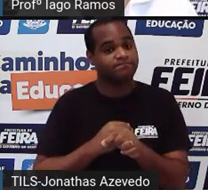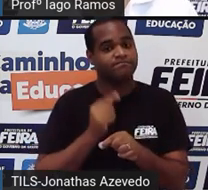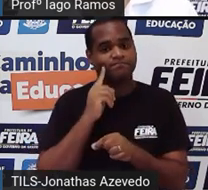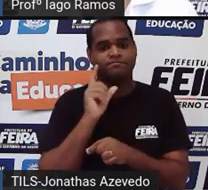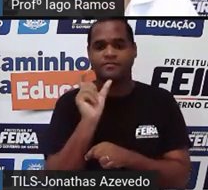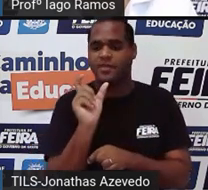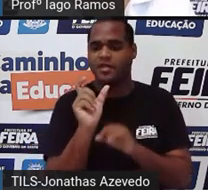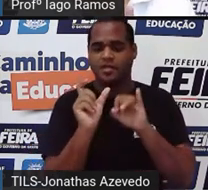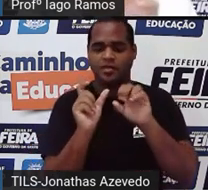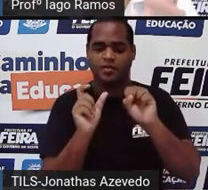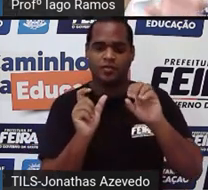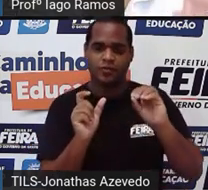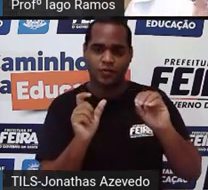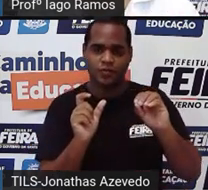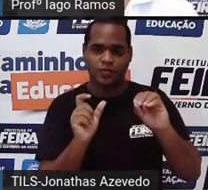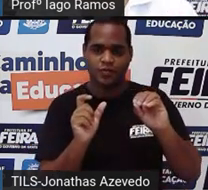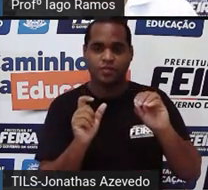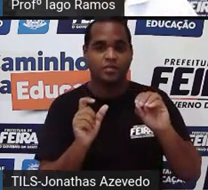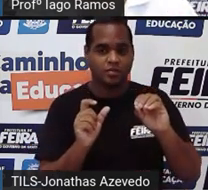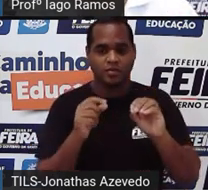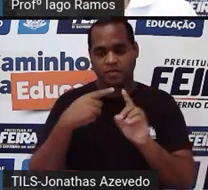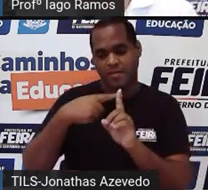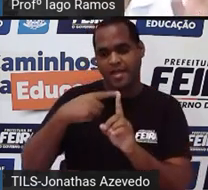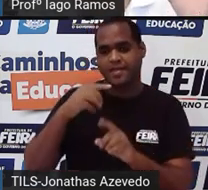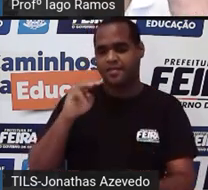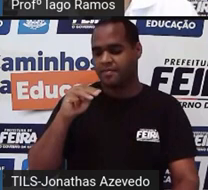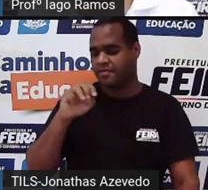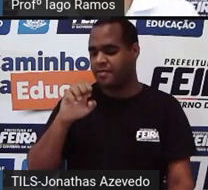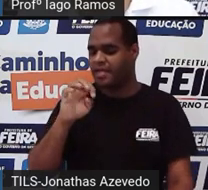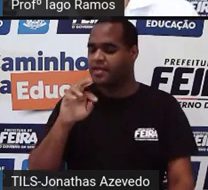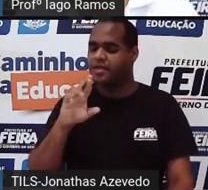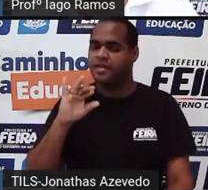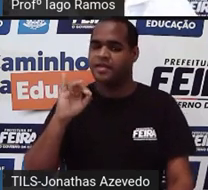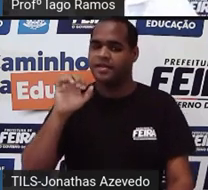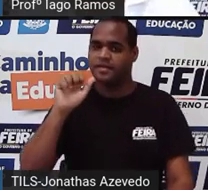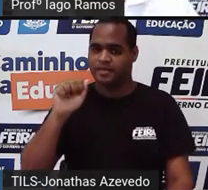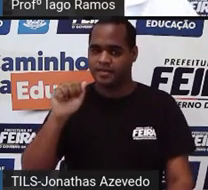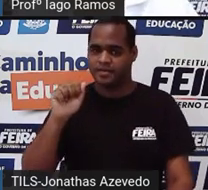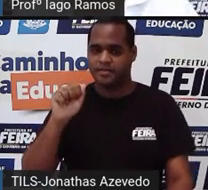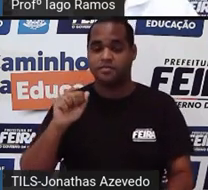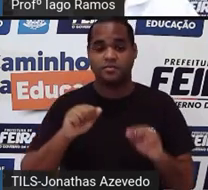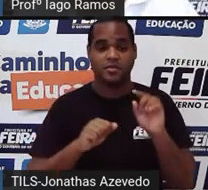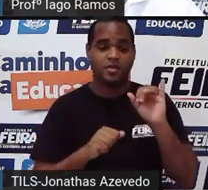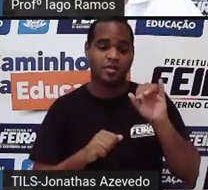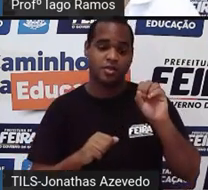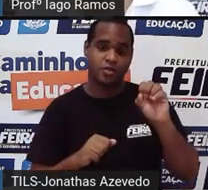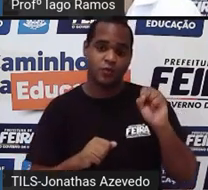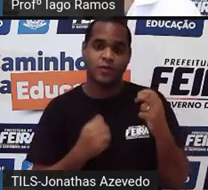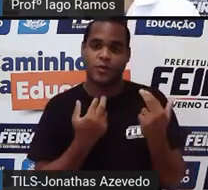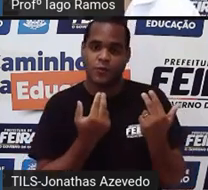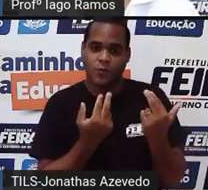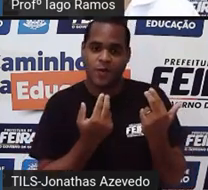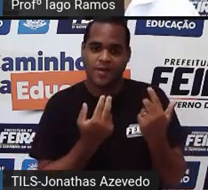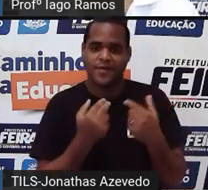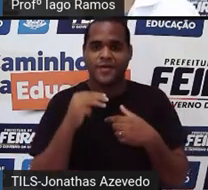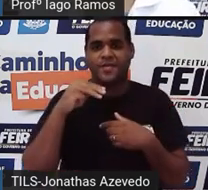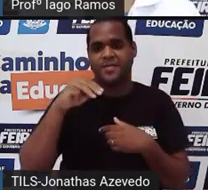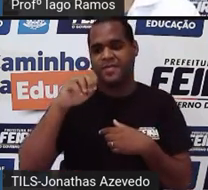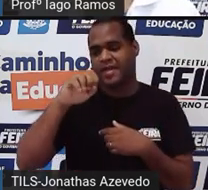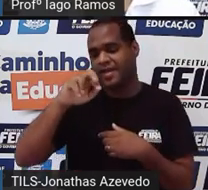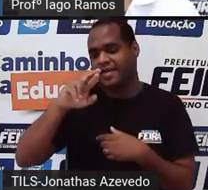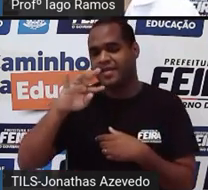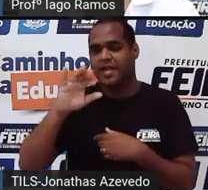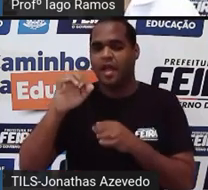palavra isometria e divido ela em duas partes, eu tenho iso e metria. Iso significa igual,